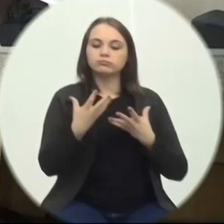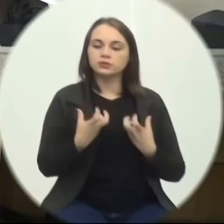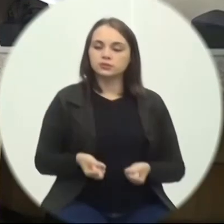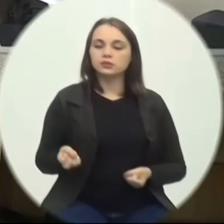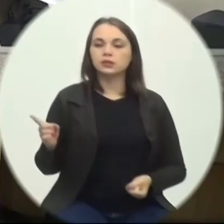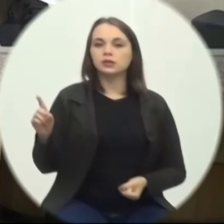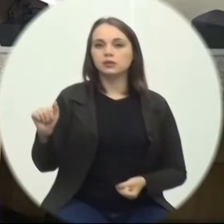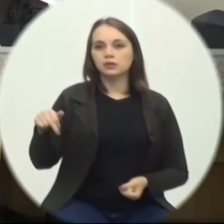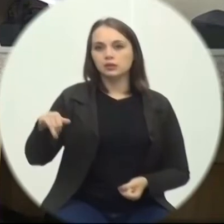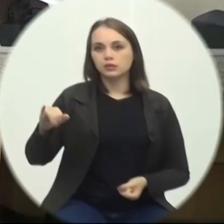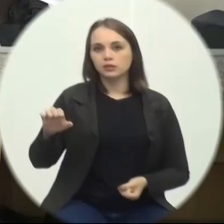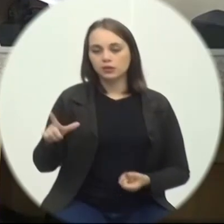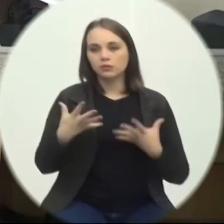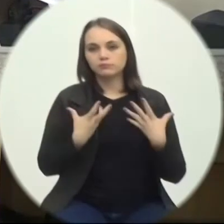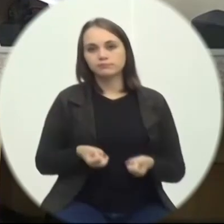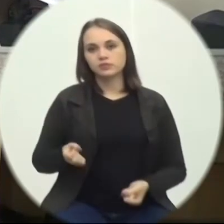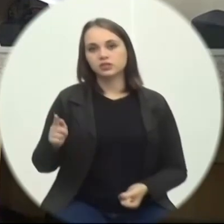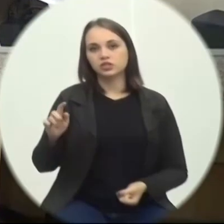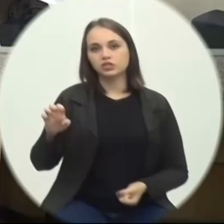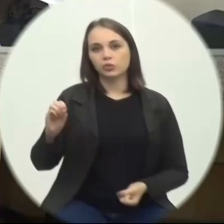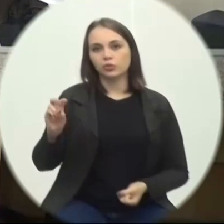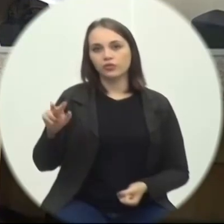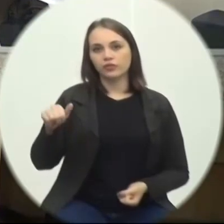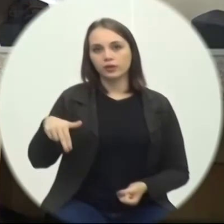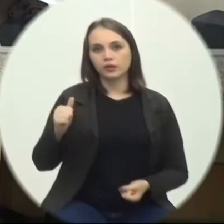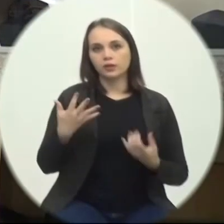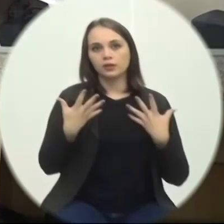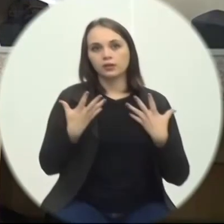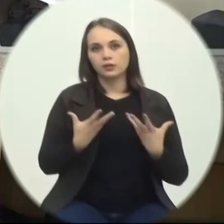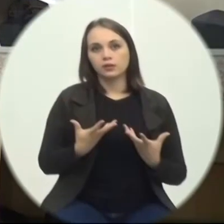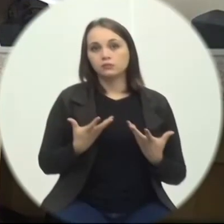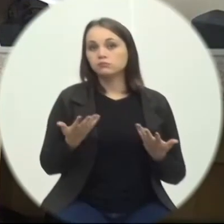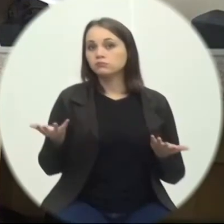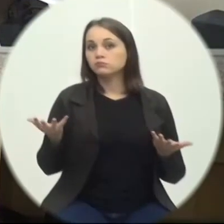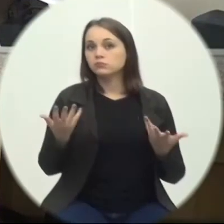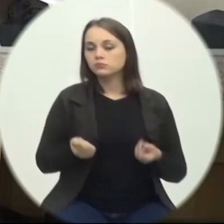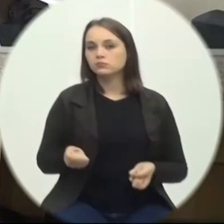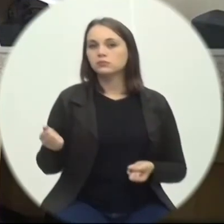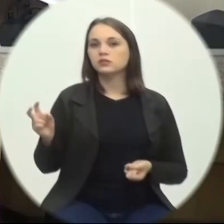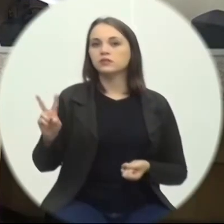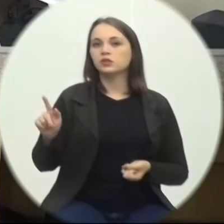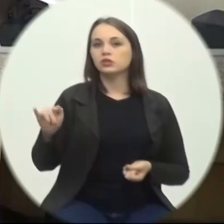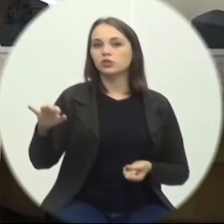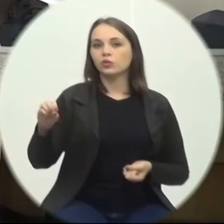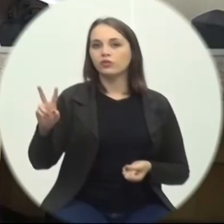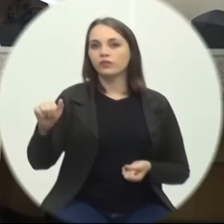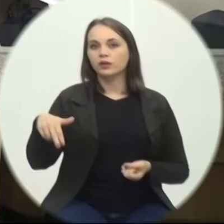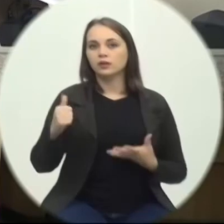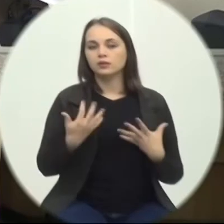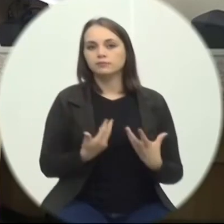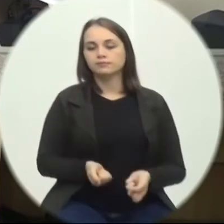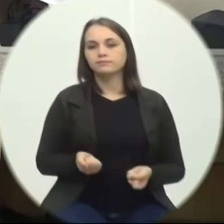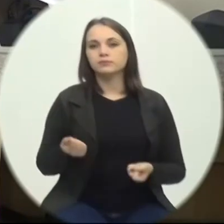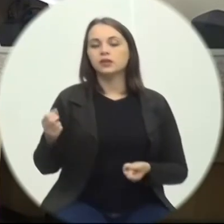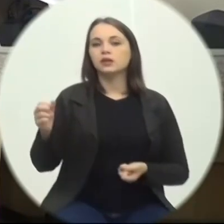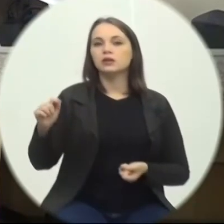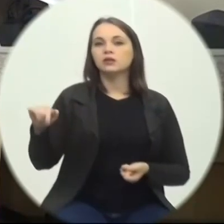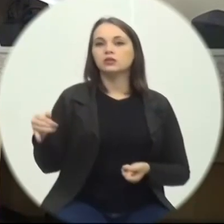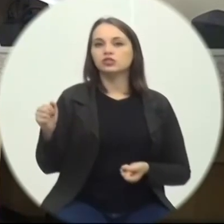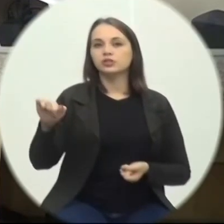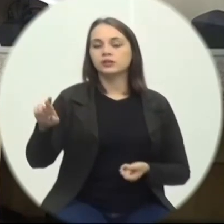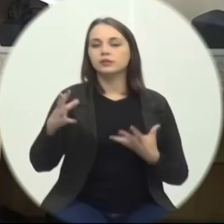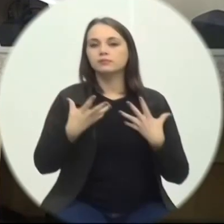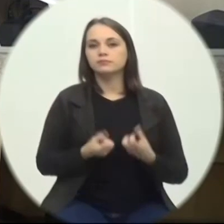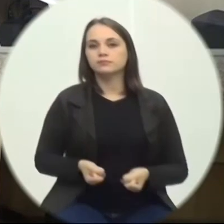a favor vereadora Giovana Mondardo vereadora Giovana Zanetti a favor vereador Jair a favor